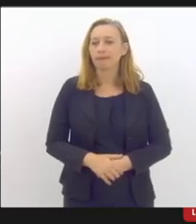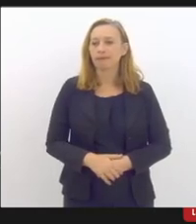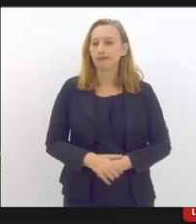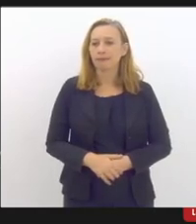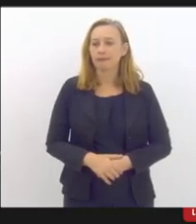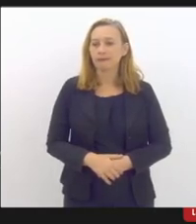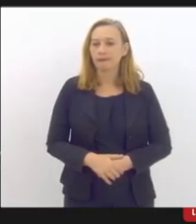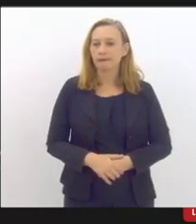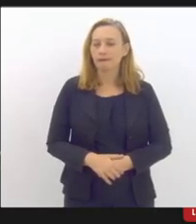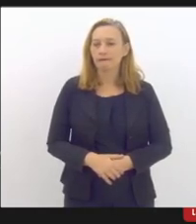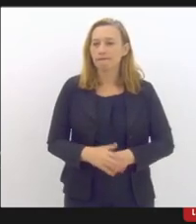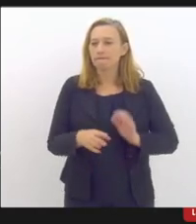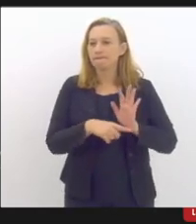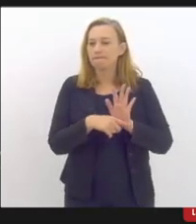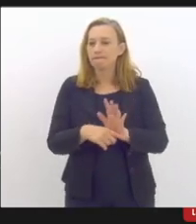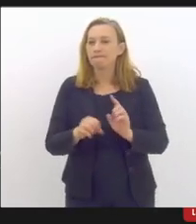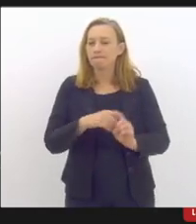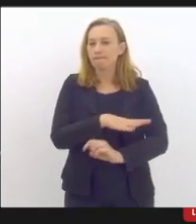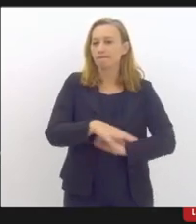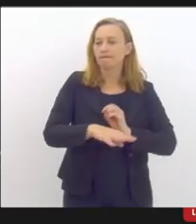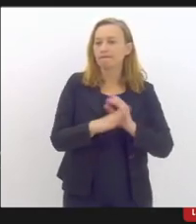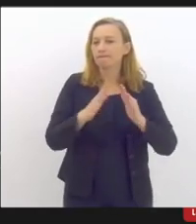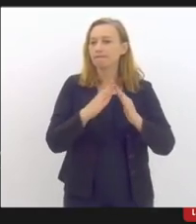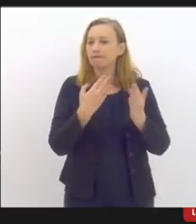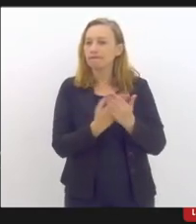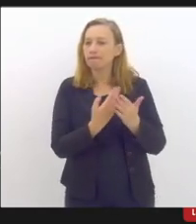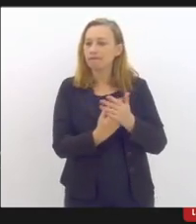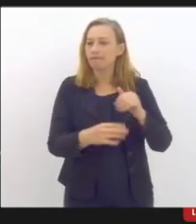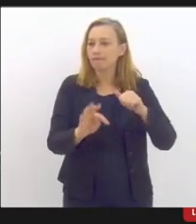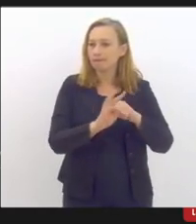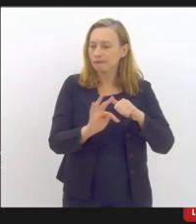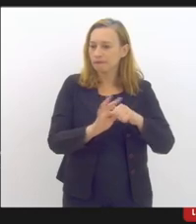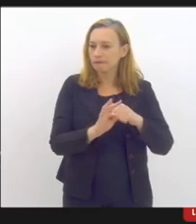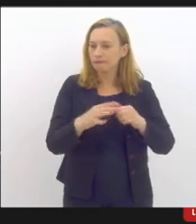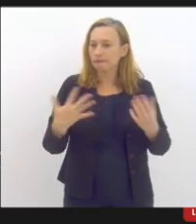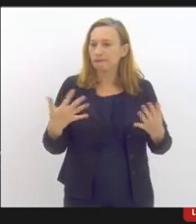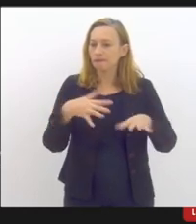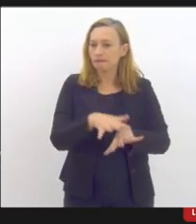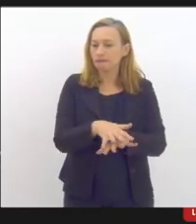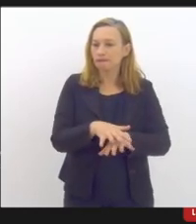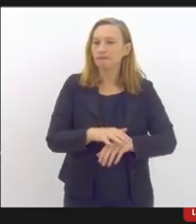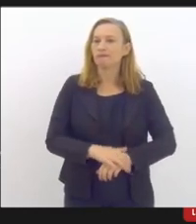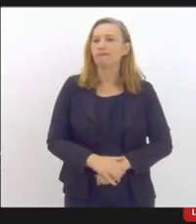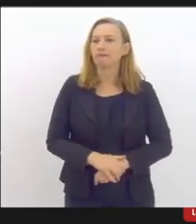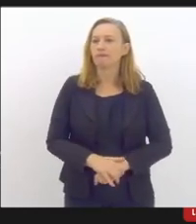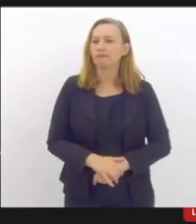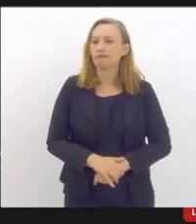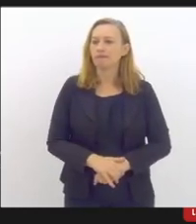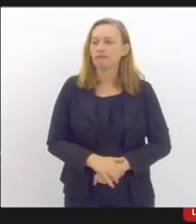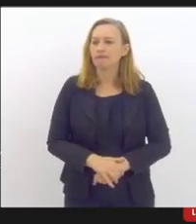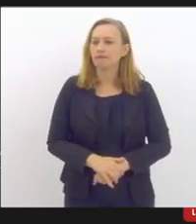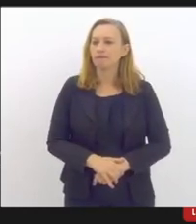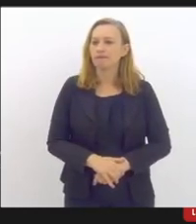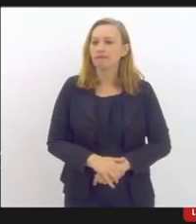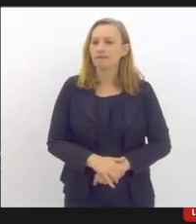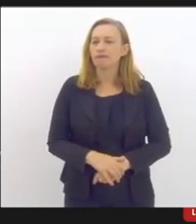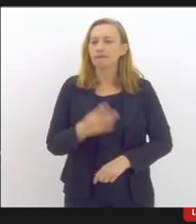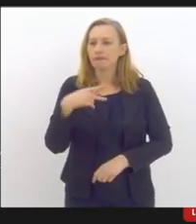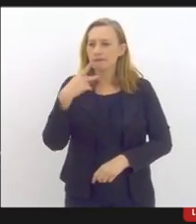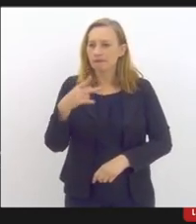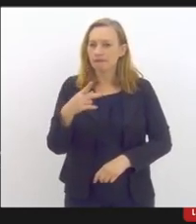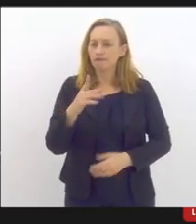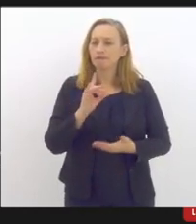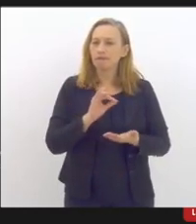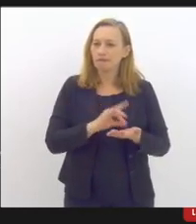assistente social da FITEC pela Divisão de Inclusão que a gente tem para falar né